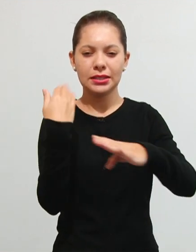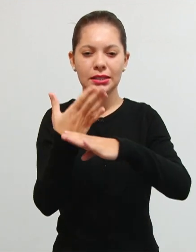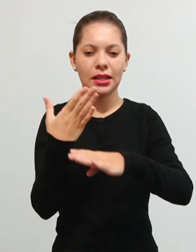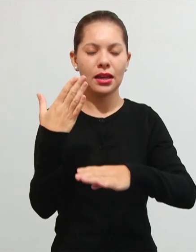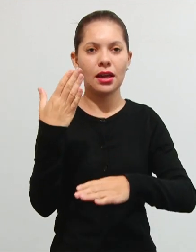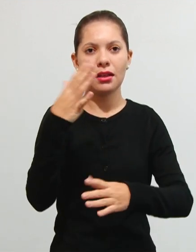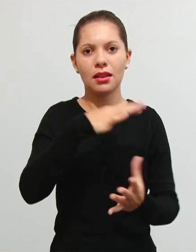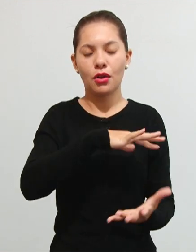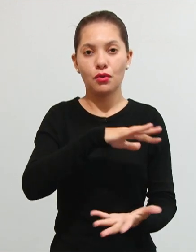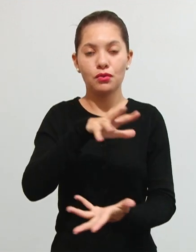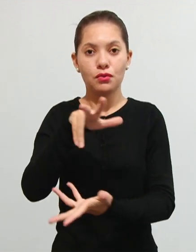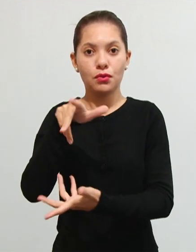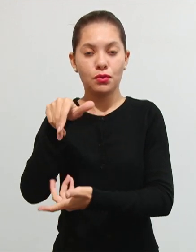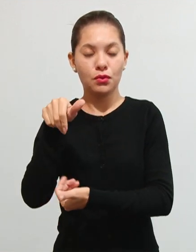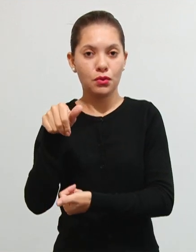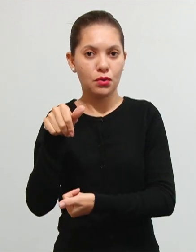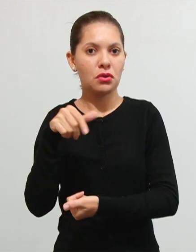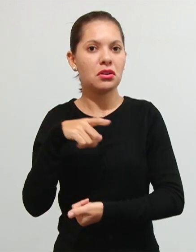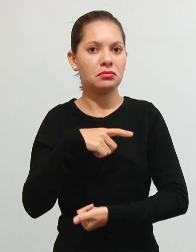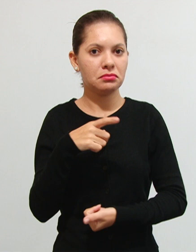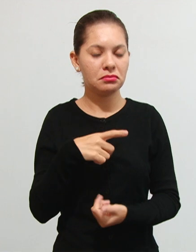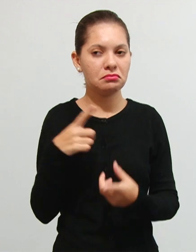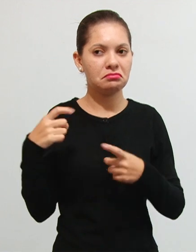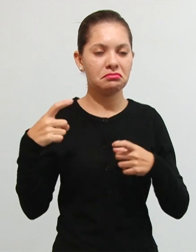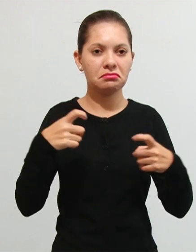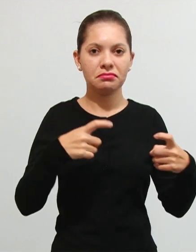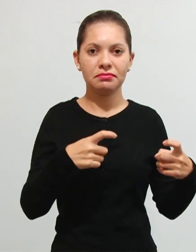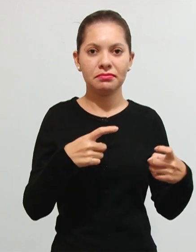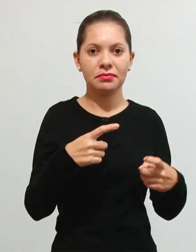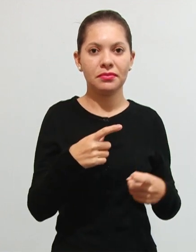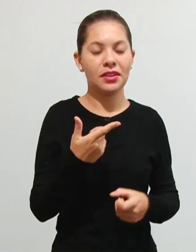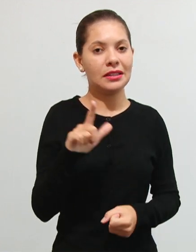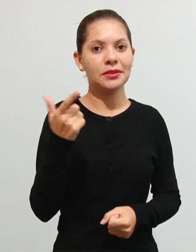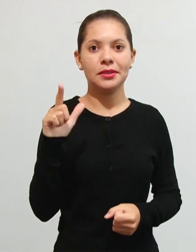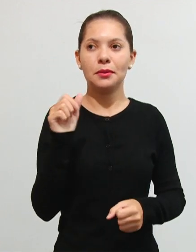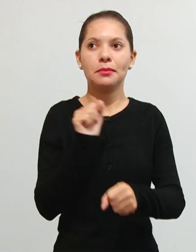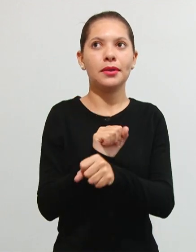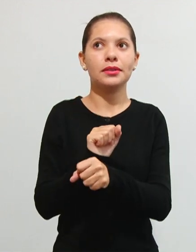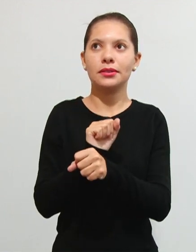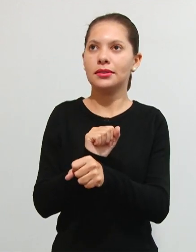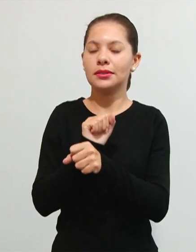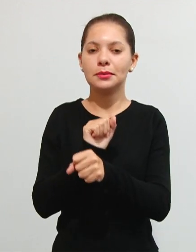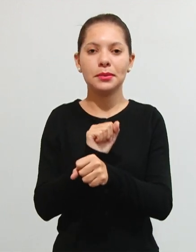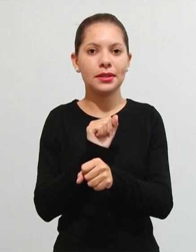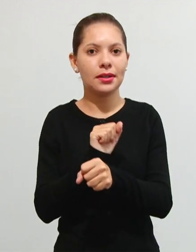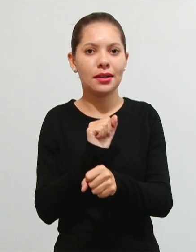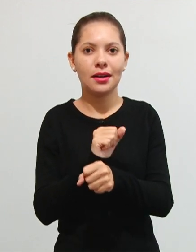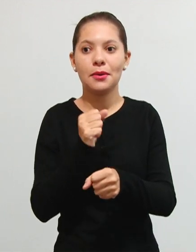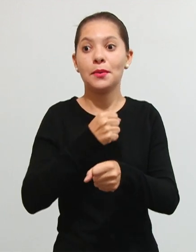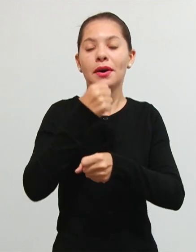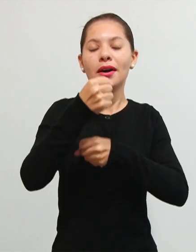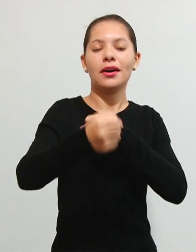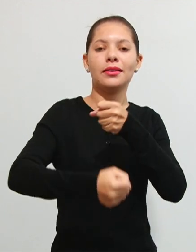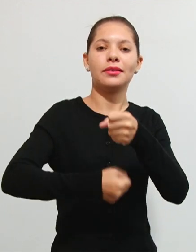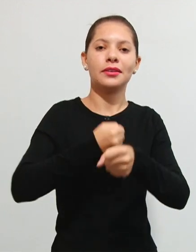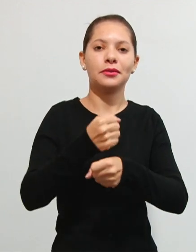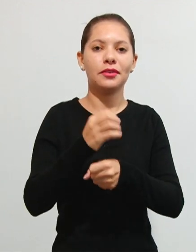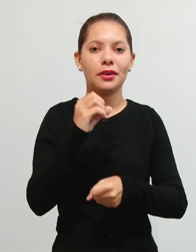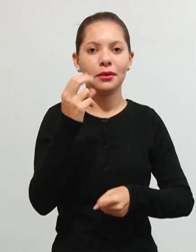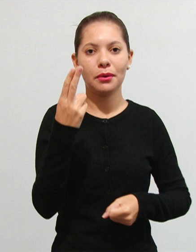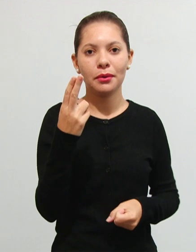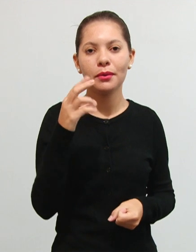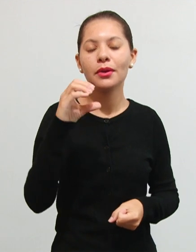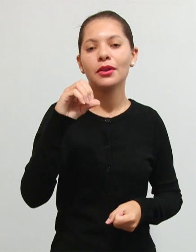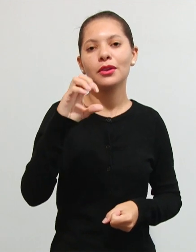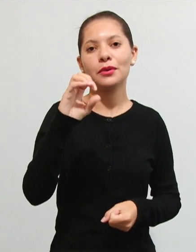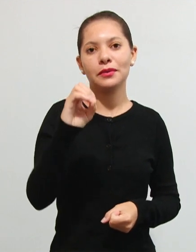iminente ou se vai ter um conflito bélico não tem como esperar aí passar o ano que vem ou 90 dias para estar aí